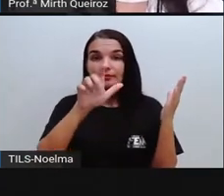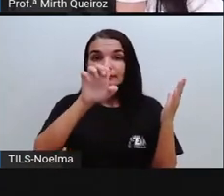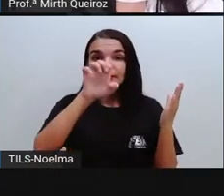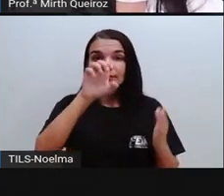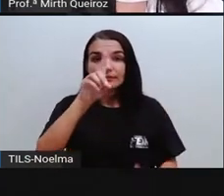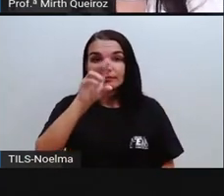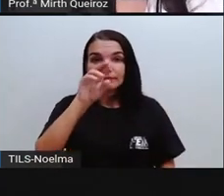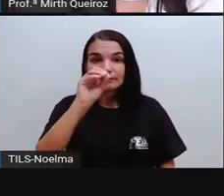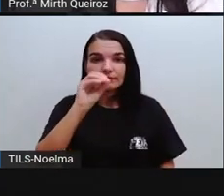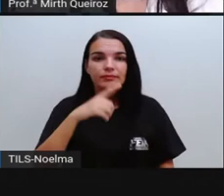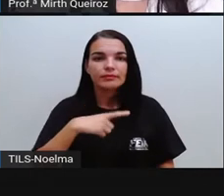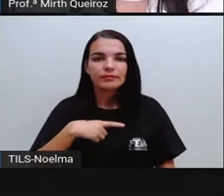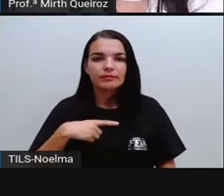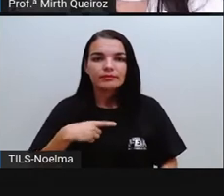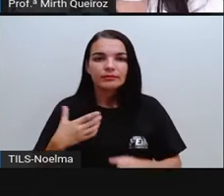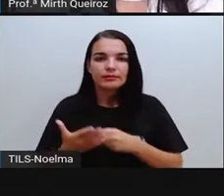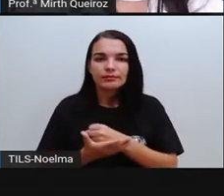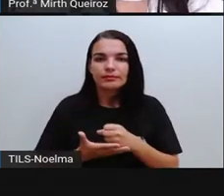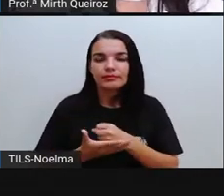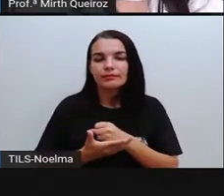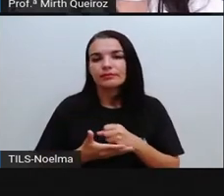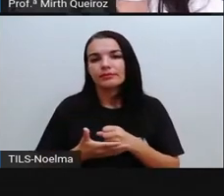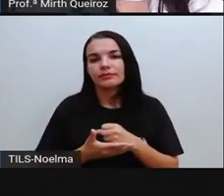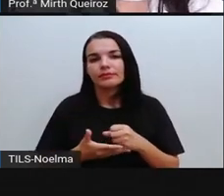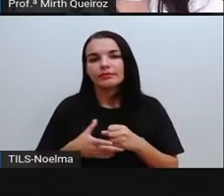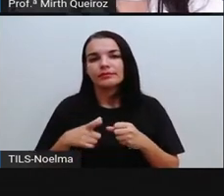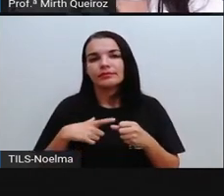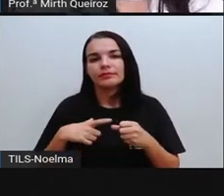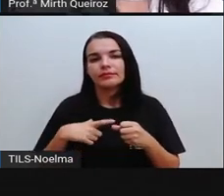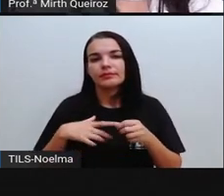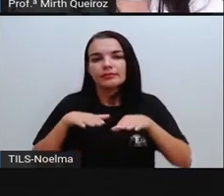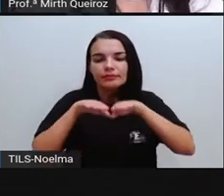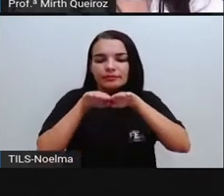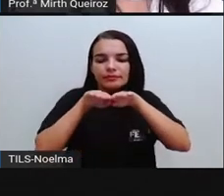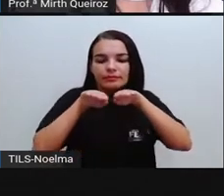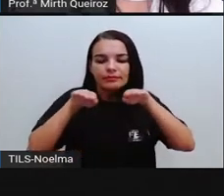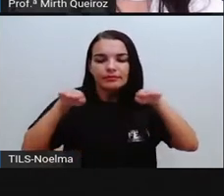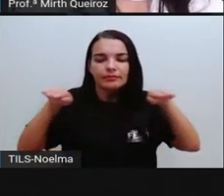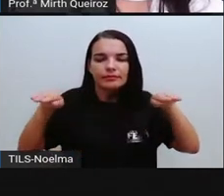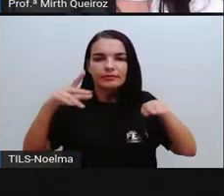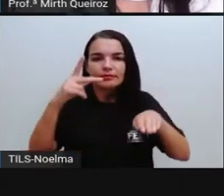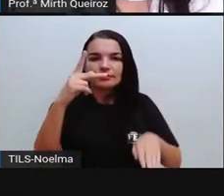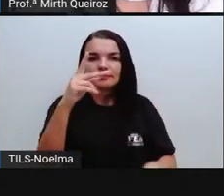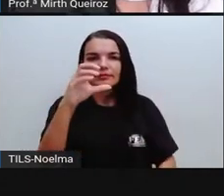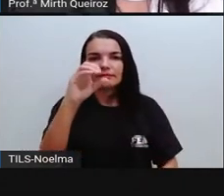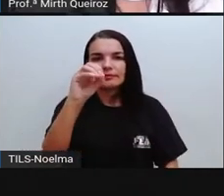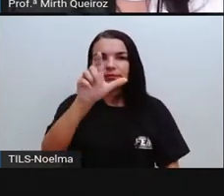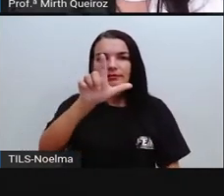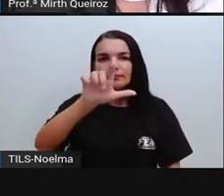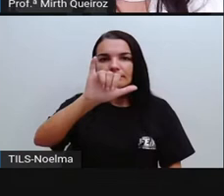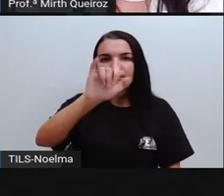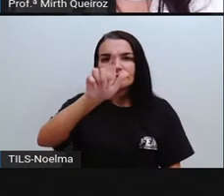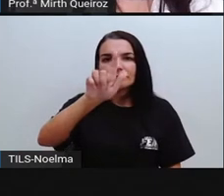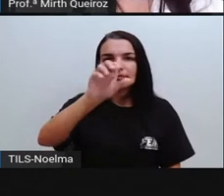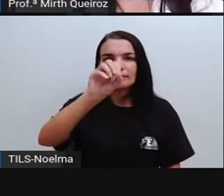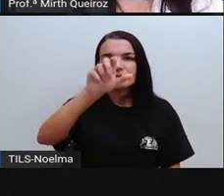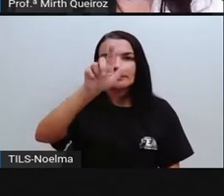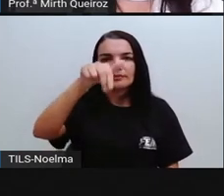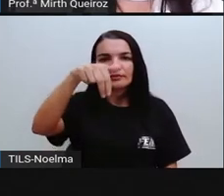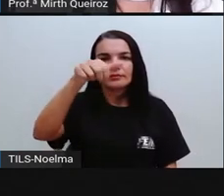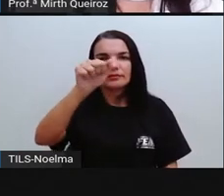geométricos limitados por regiões planas poligonais. Ou seja, vai ser formado por